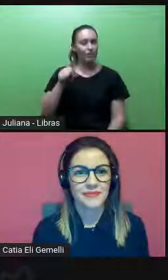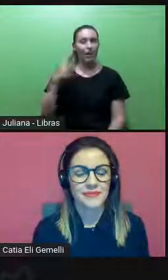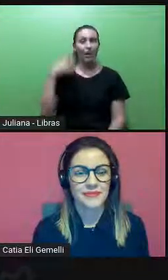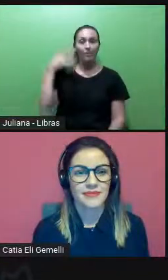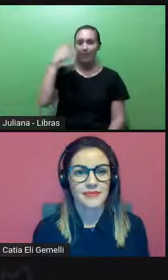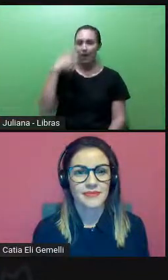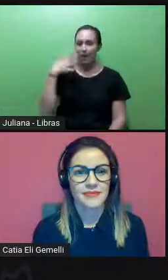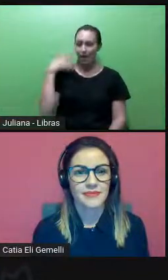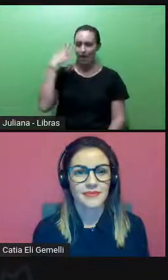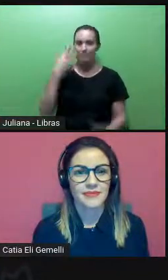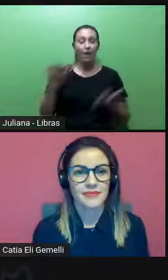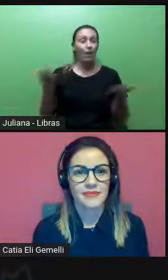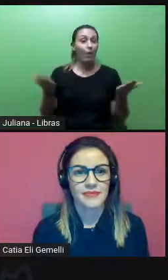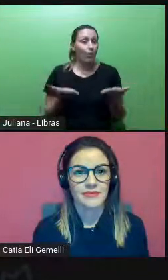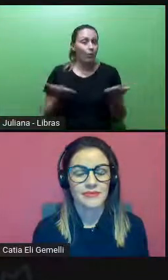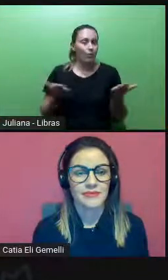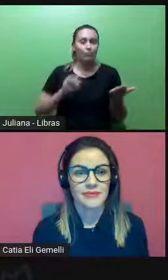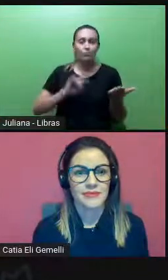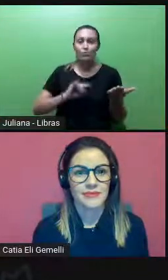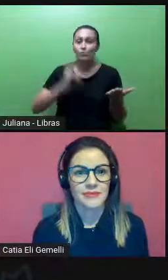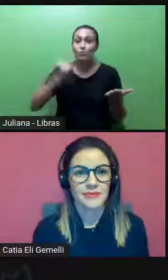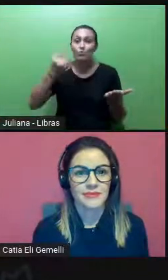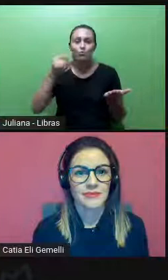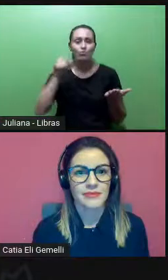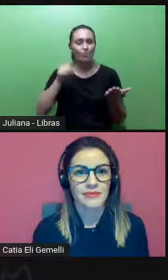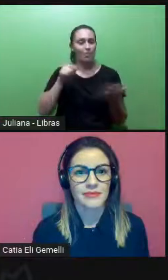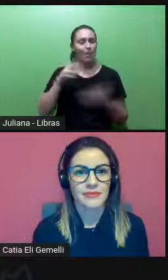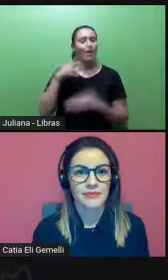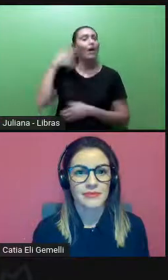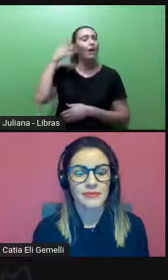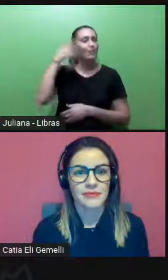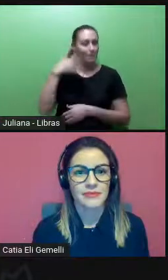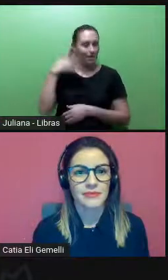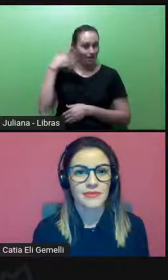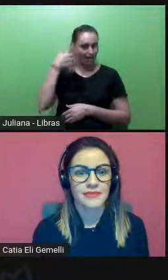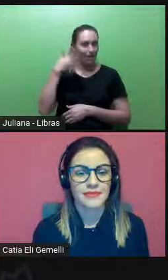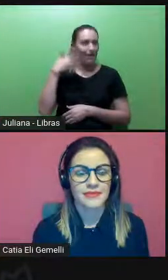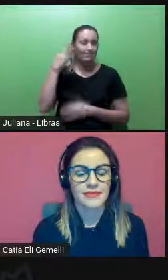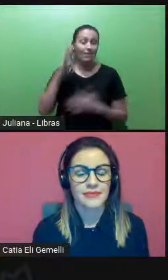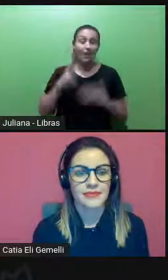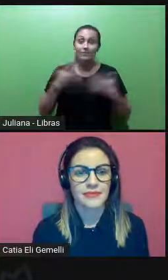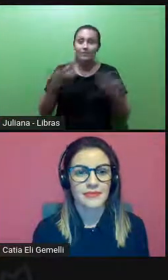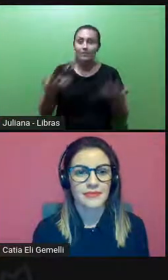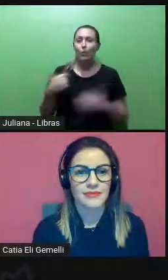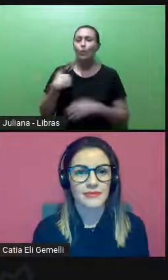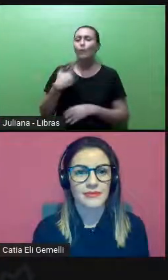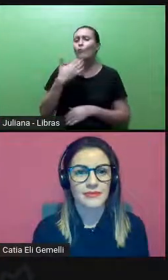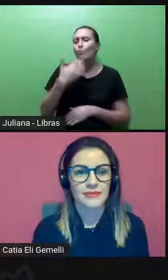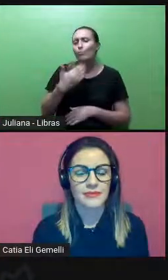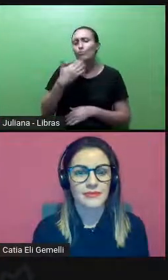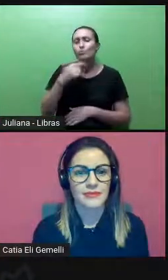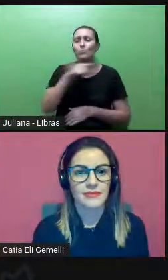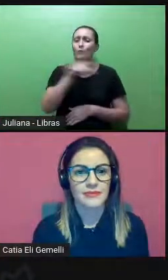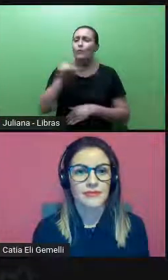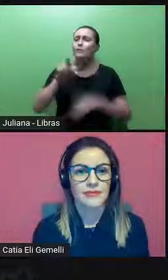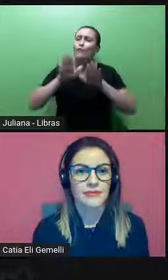palestra do Circuito Diversifica. Então, eu já peço também que vocês fiquem até o final, que nós vamos ter um encerramento.